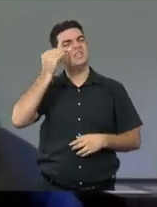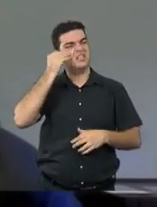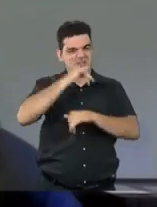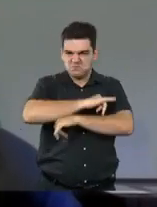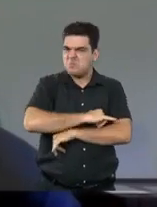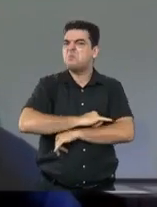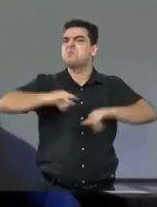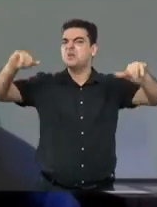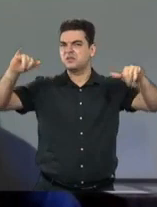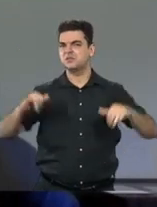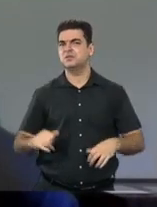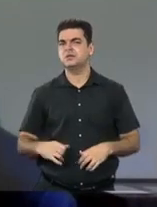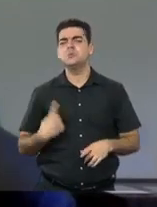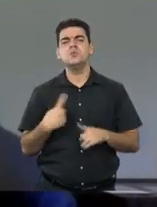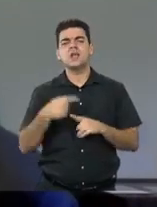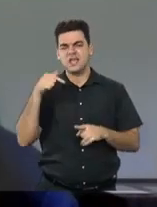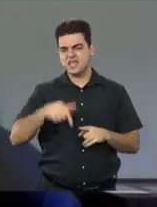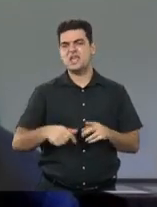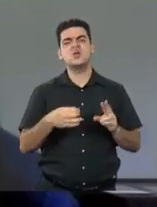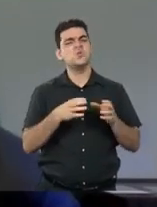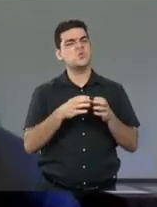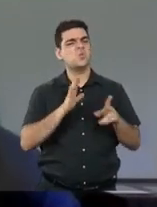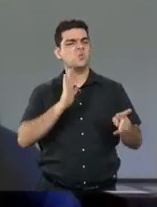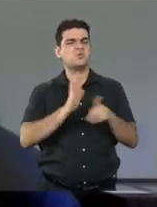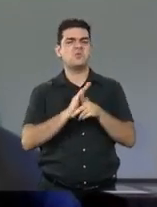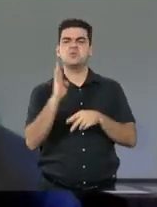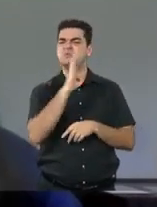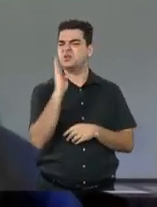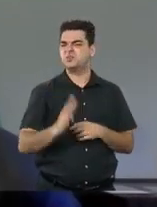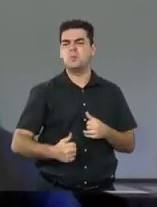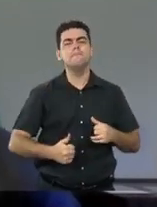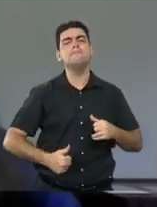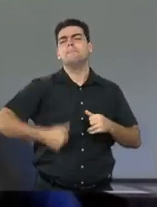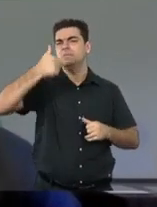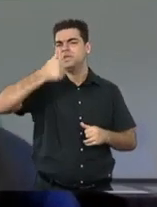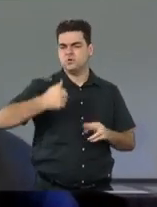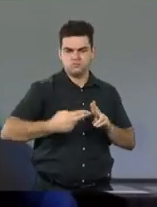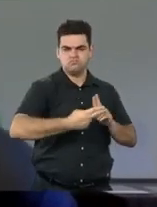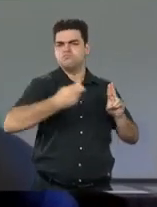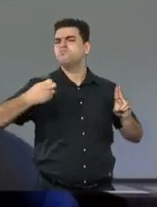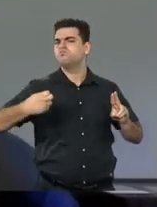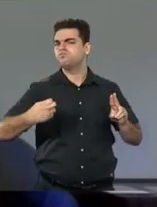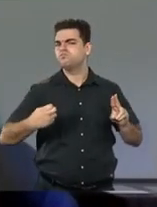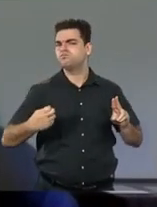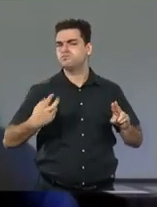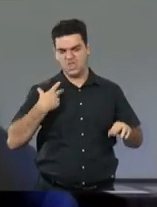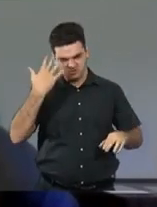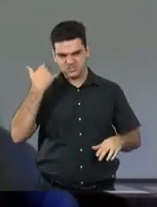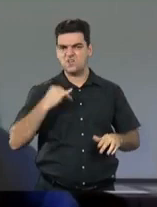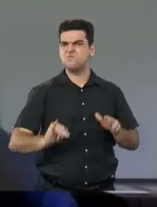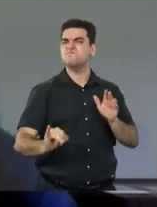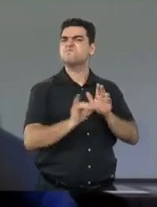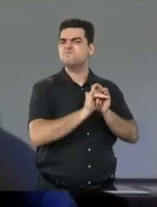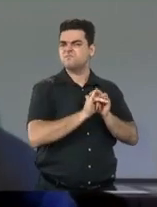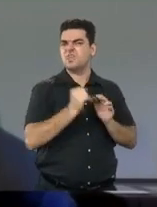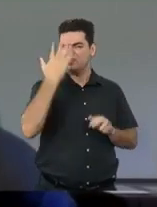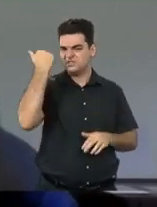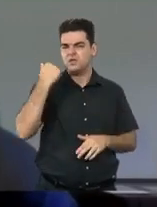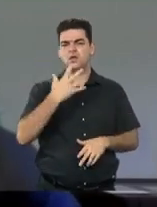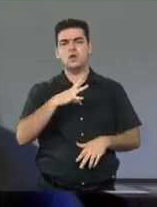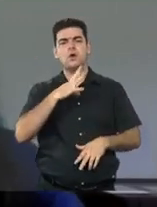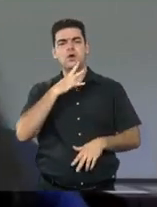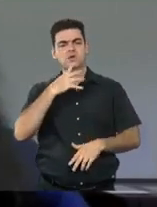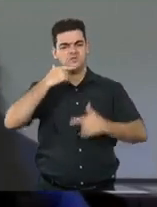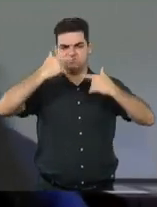esquecer que nós somos povos originários desse país, que nós sabemos a nossa identidade, nós sabemos onde dói, né? Como